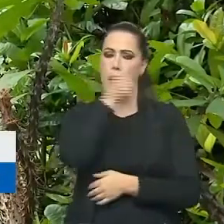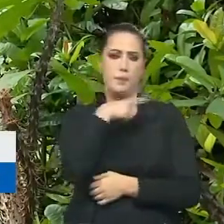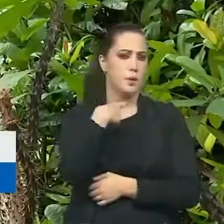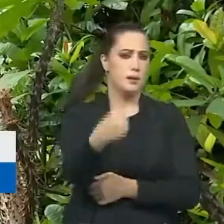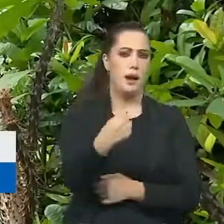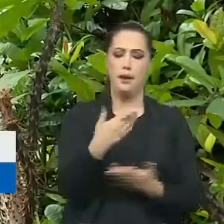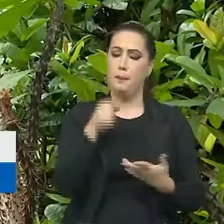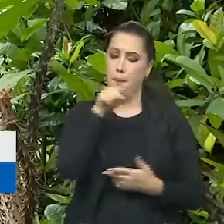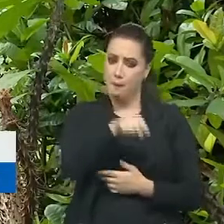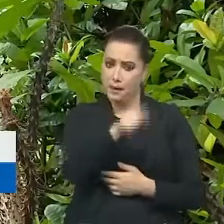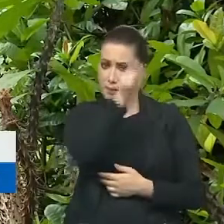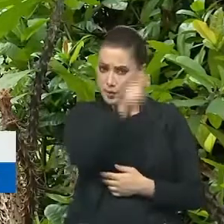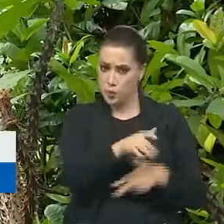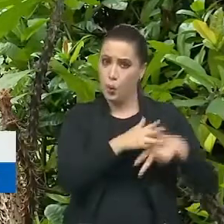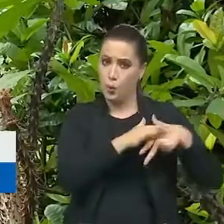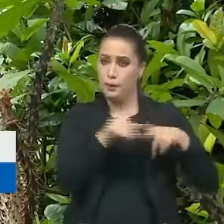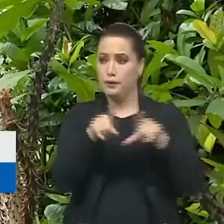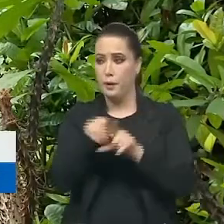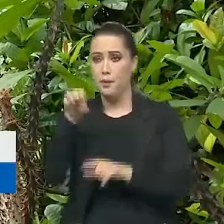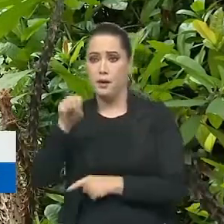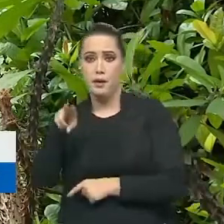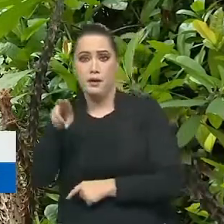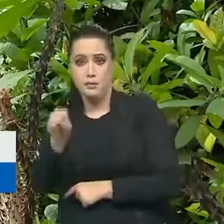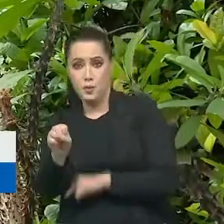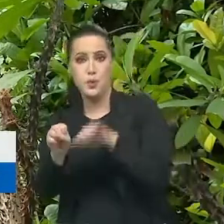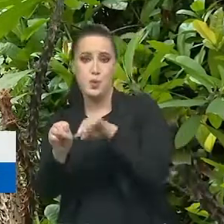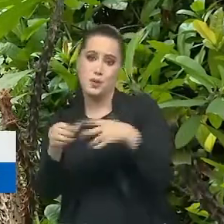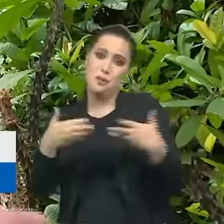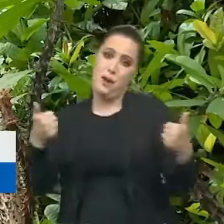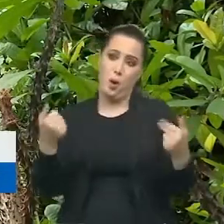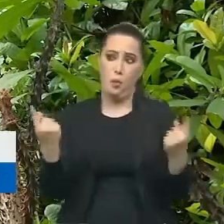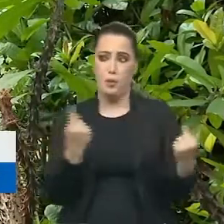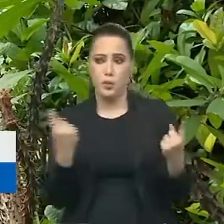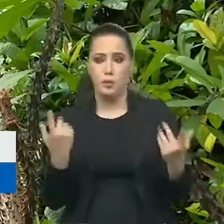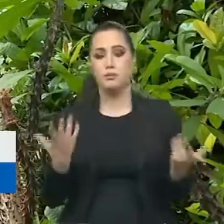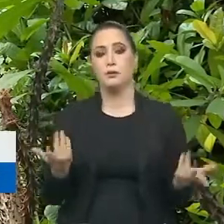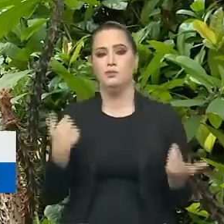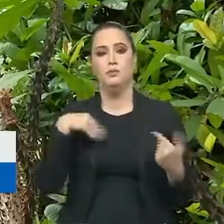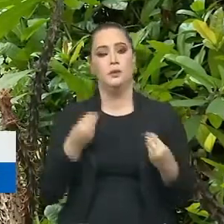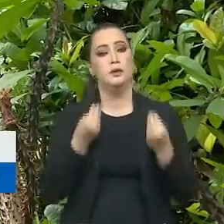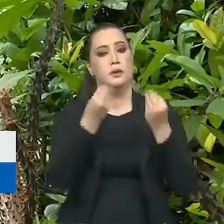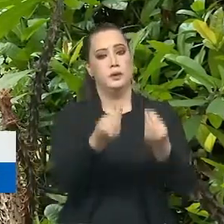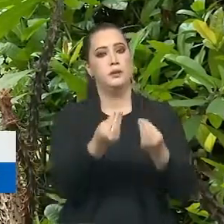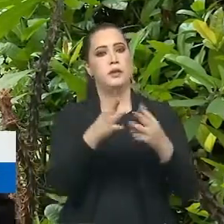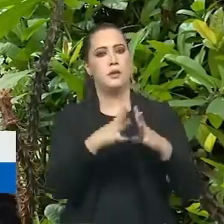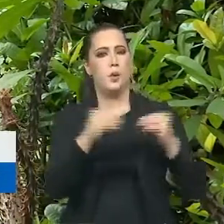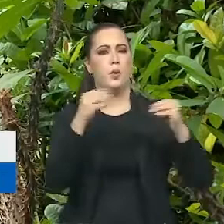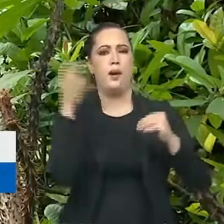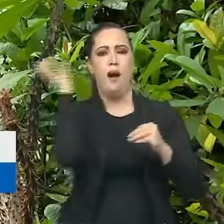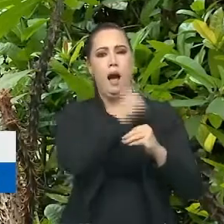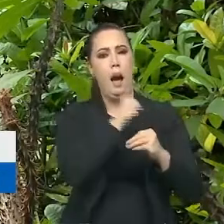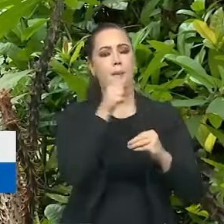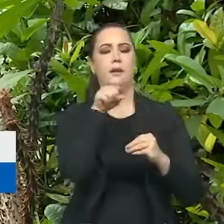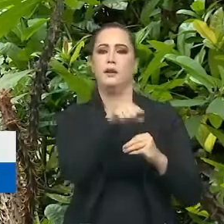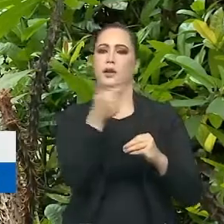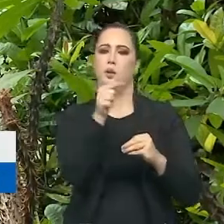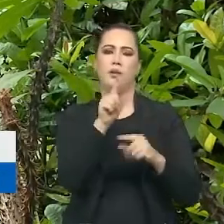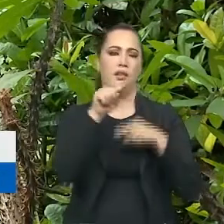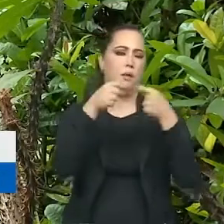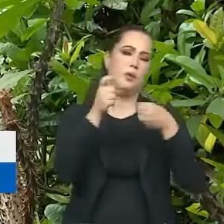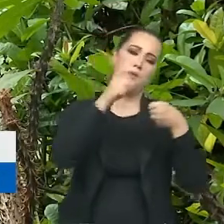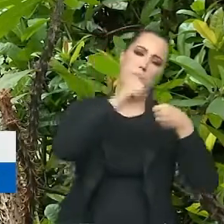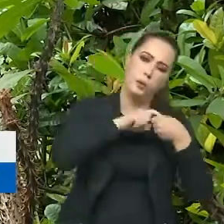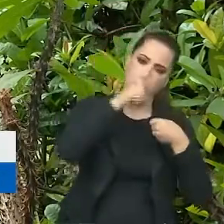o sistema de saúde. A meta é oferecer uma recuperação mais rápida e bem-sucedida, sem recaída